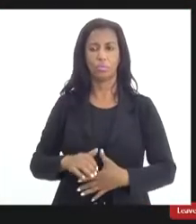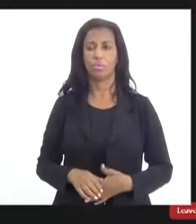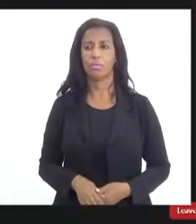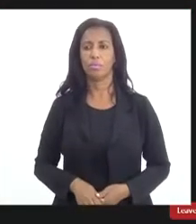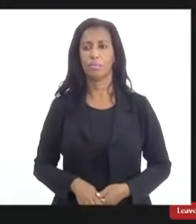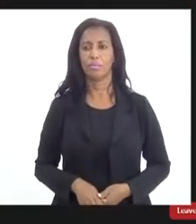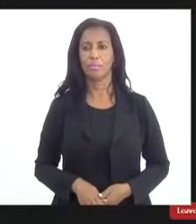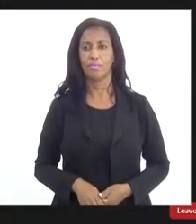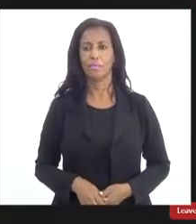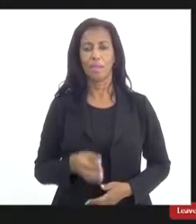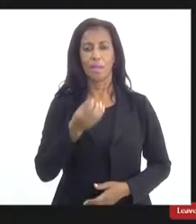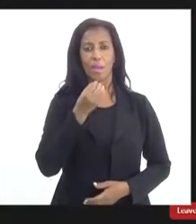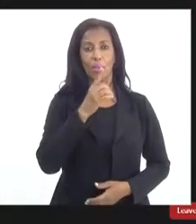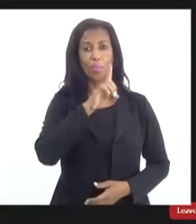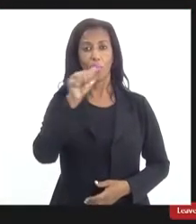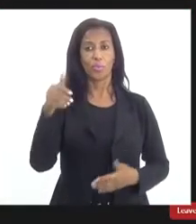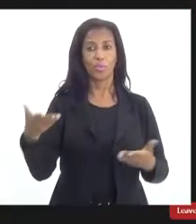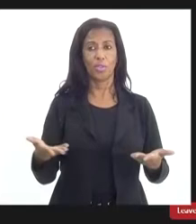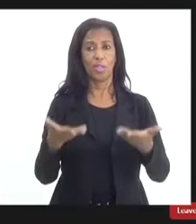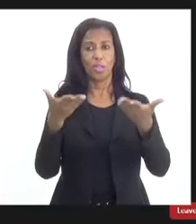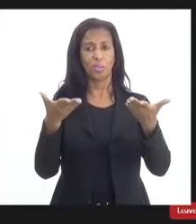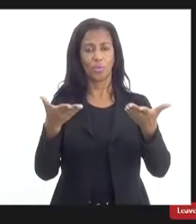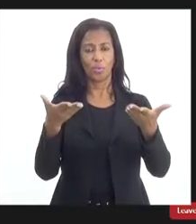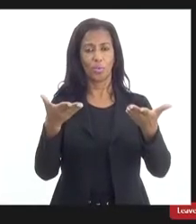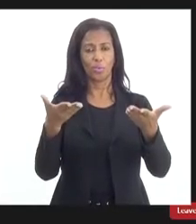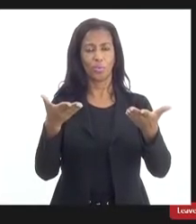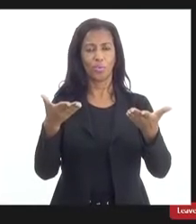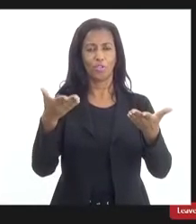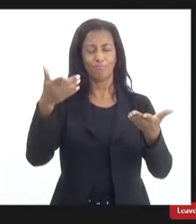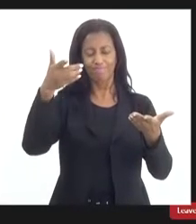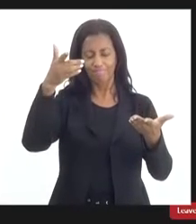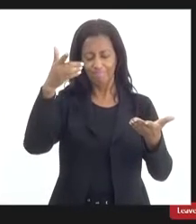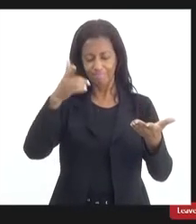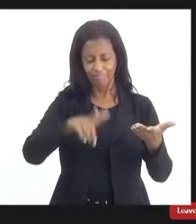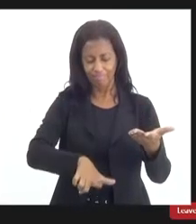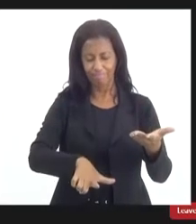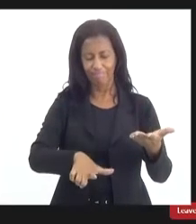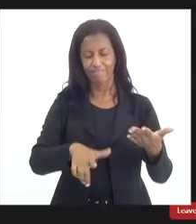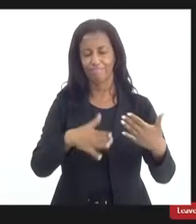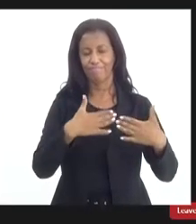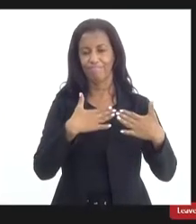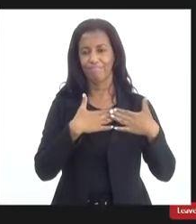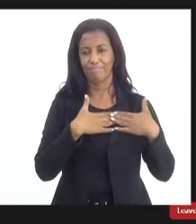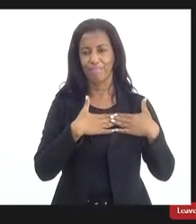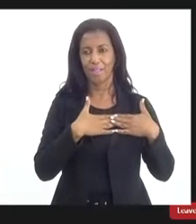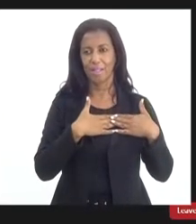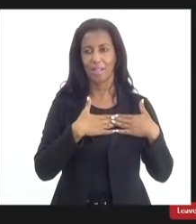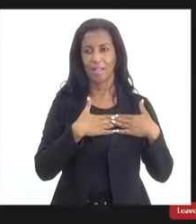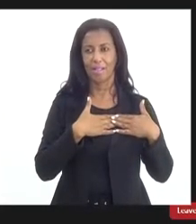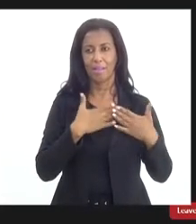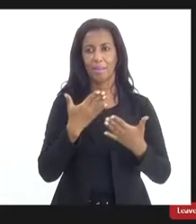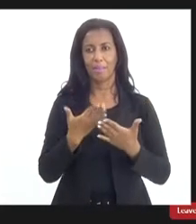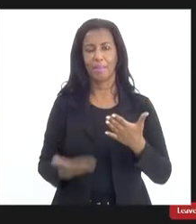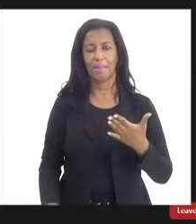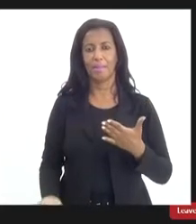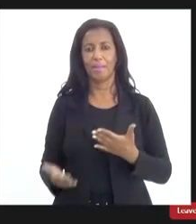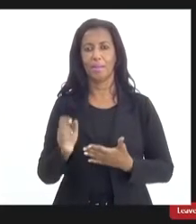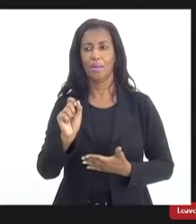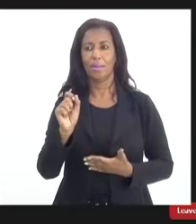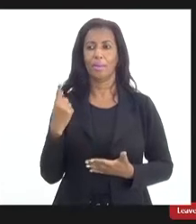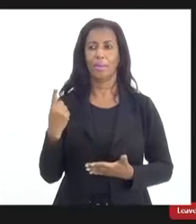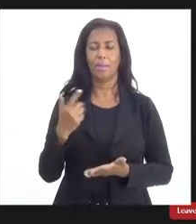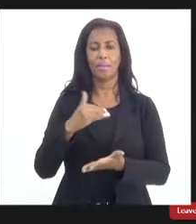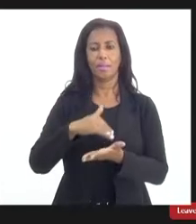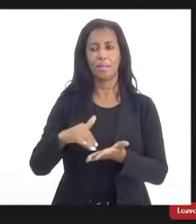Bom dia a todos. Mais uma vez, lamentar perto do ex-secretário